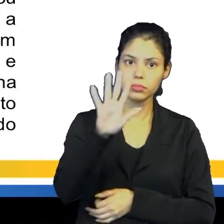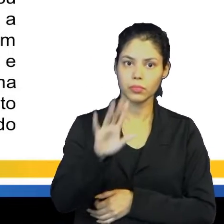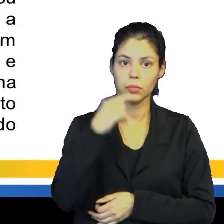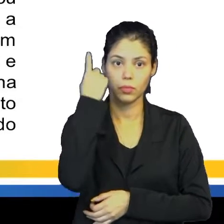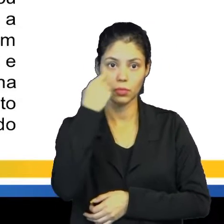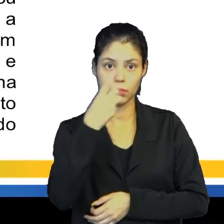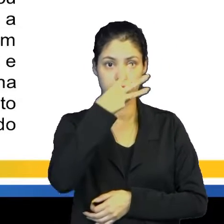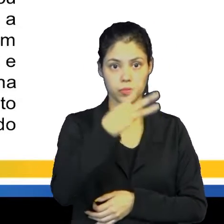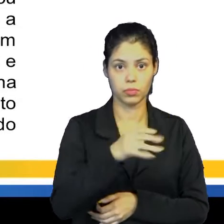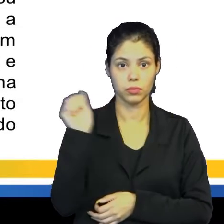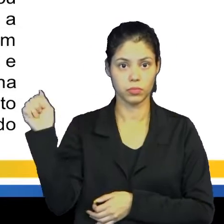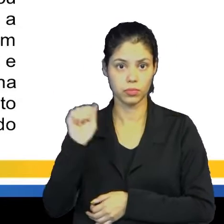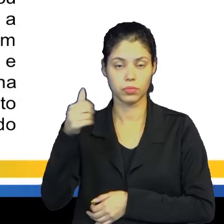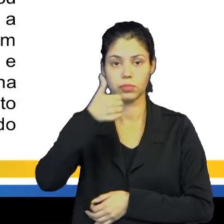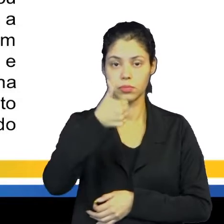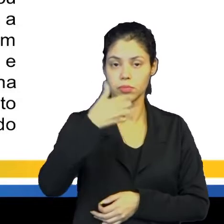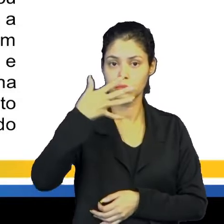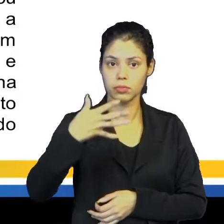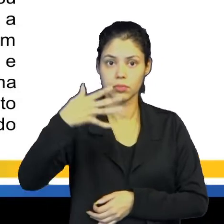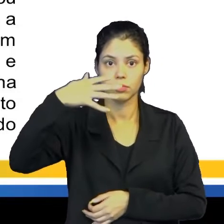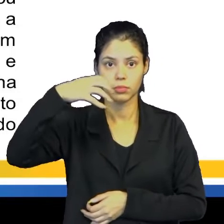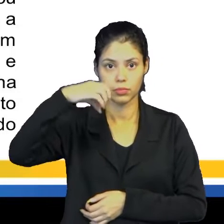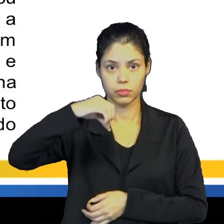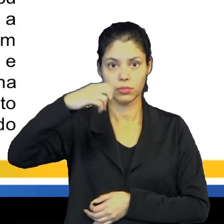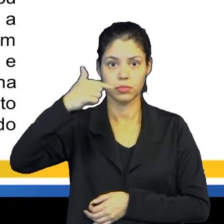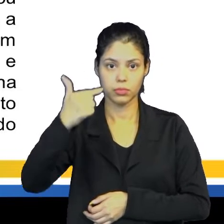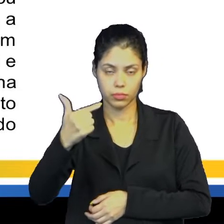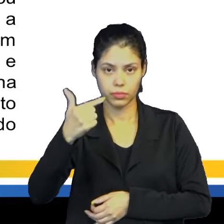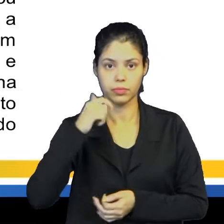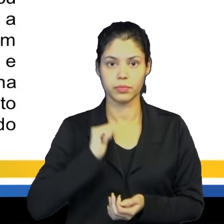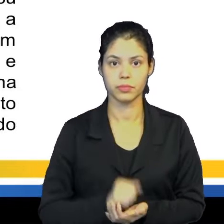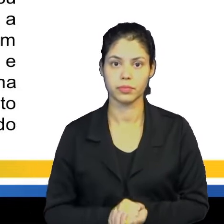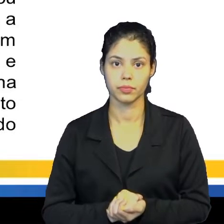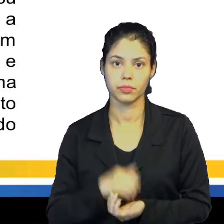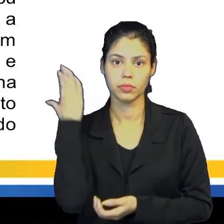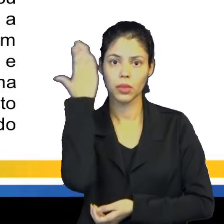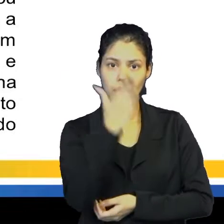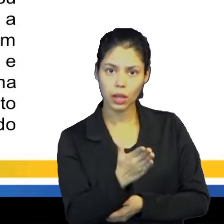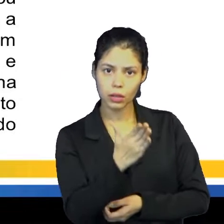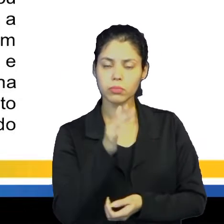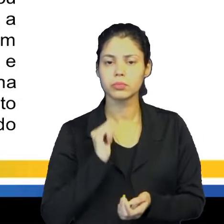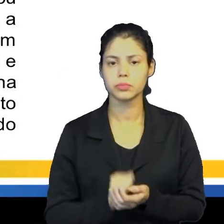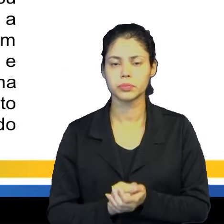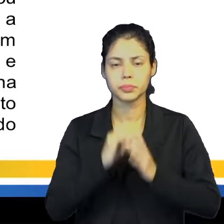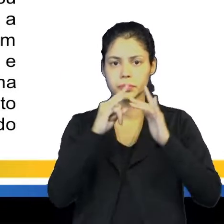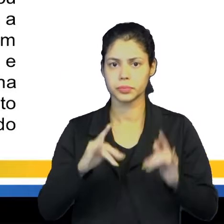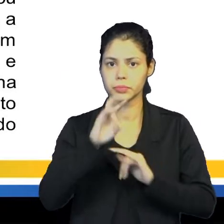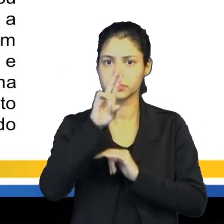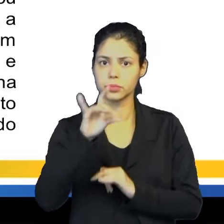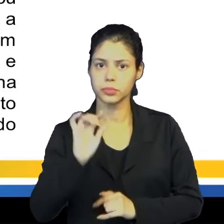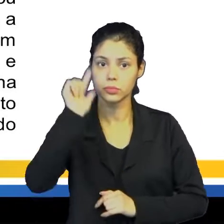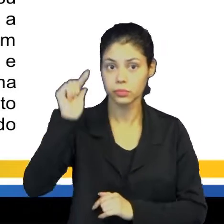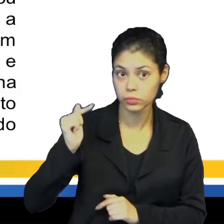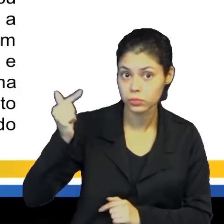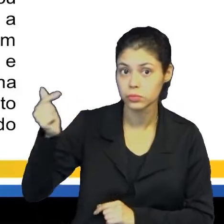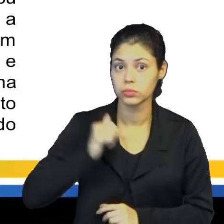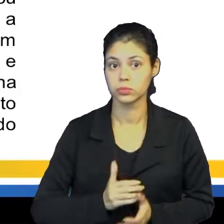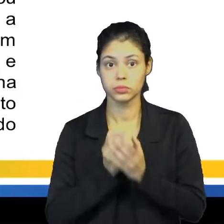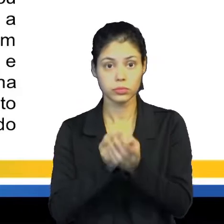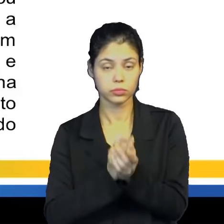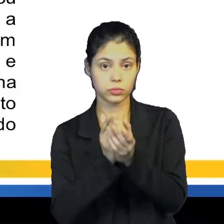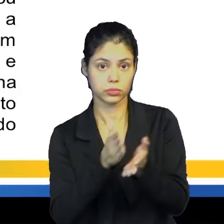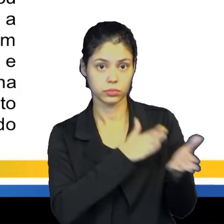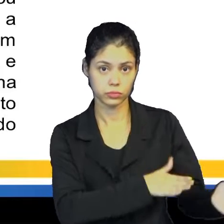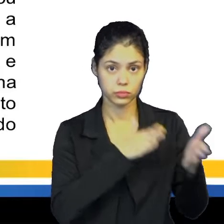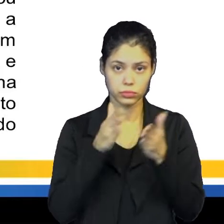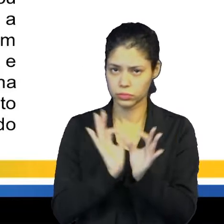na Espanha, em 3 de agosto de 1492, em direção às Ilhas Canárias. De lá, as embarcações